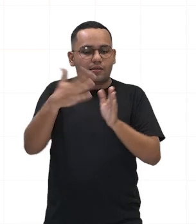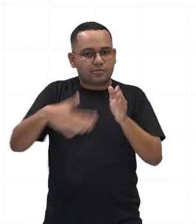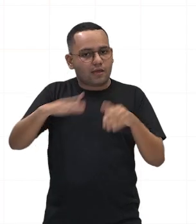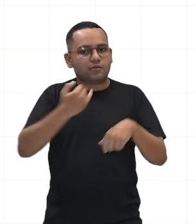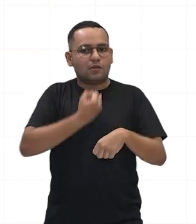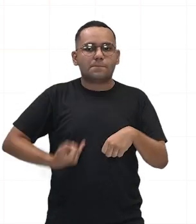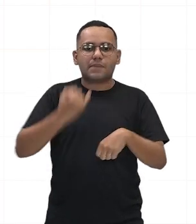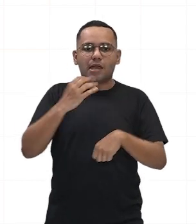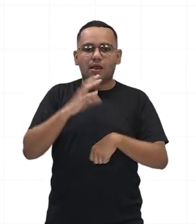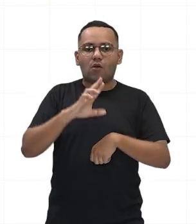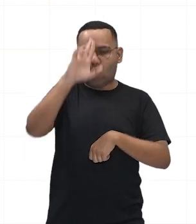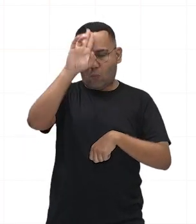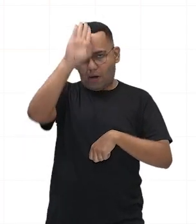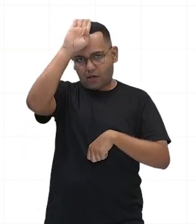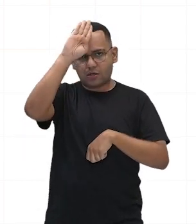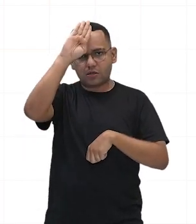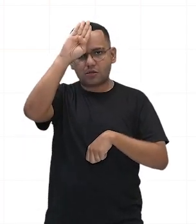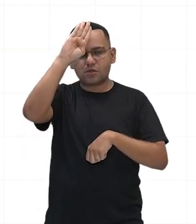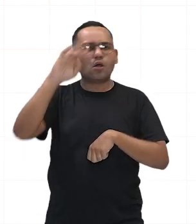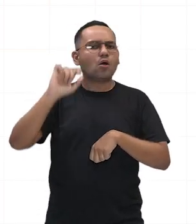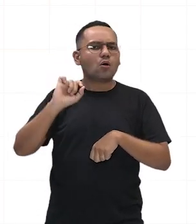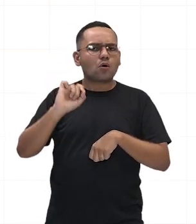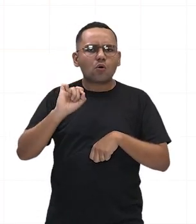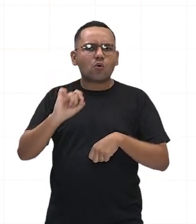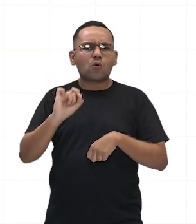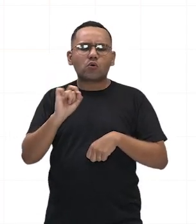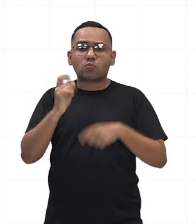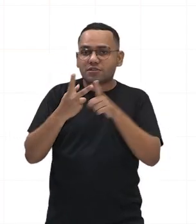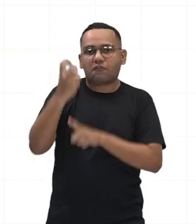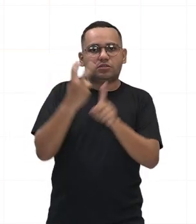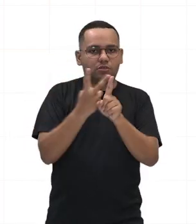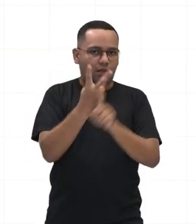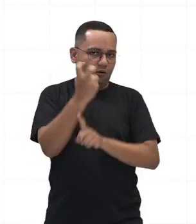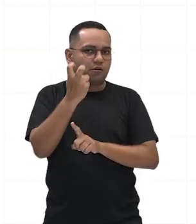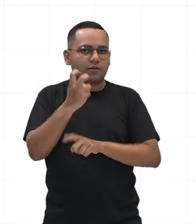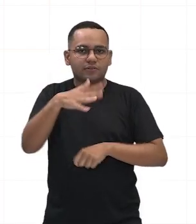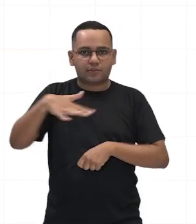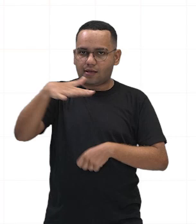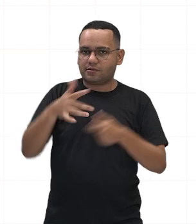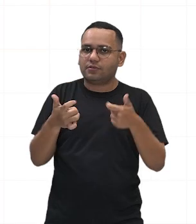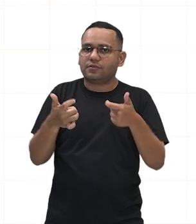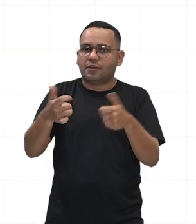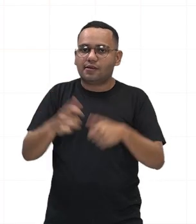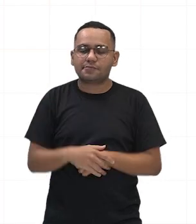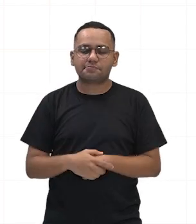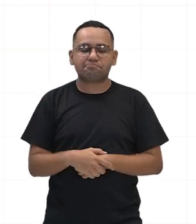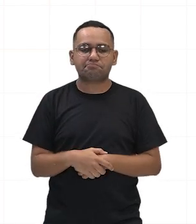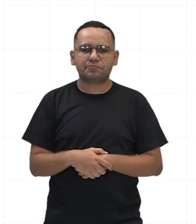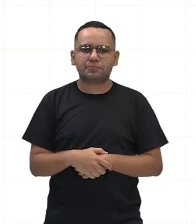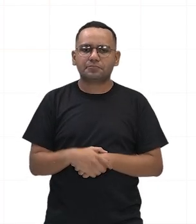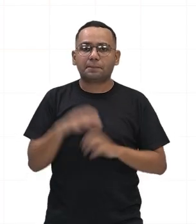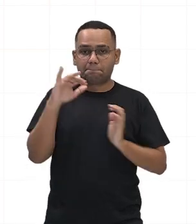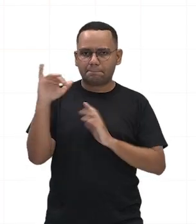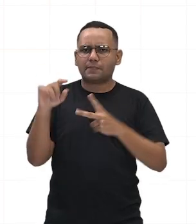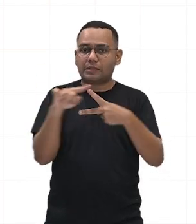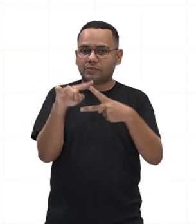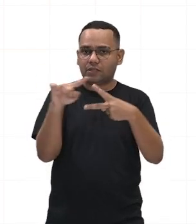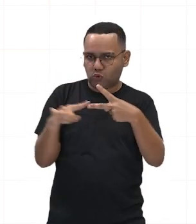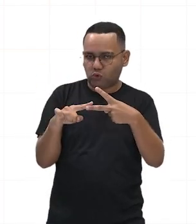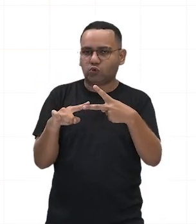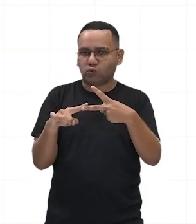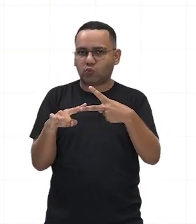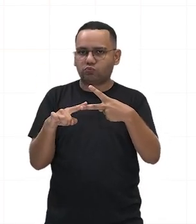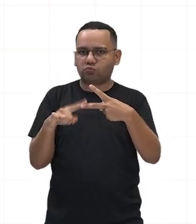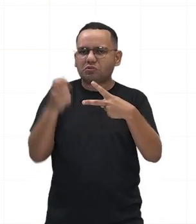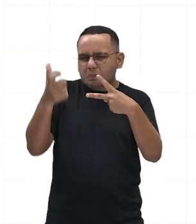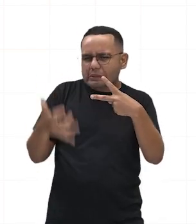militares. Vejam lá. Então, já temos dois pontos importantes aí. Quem que são os patrícios e quem que são